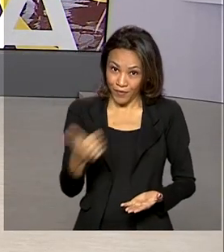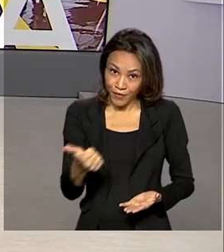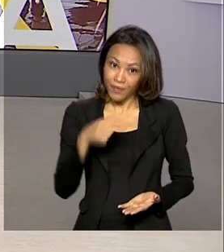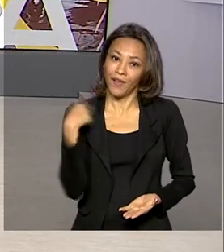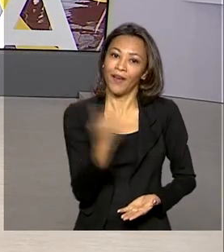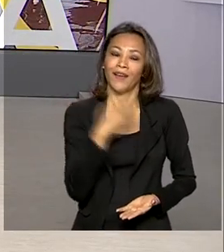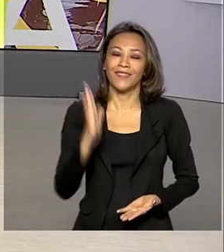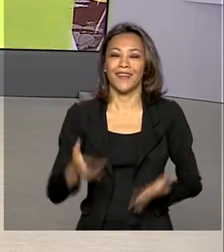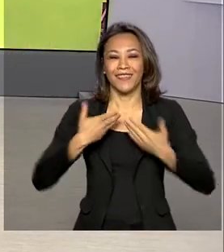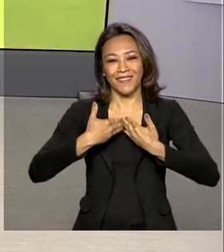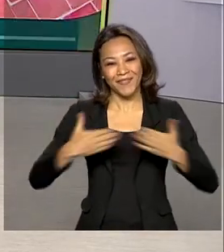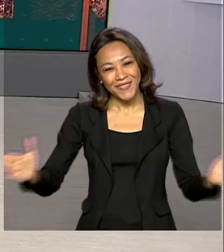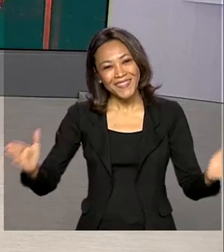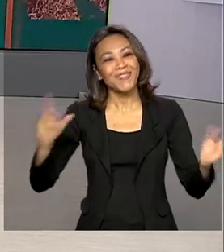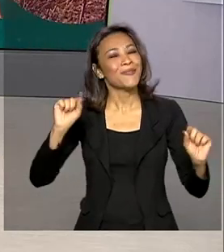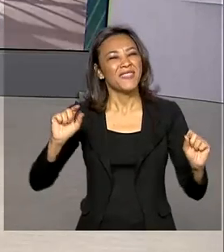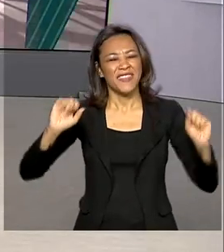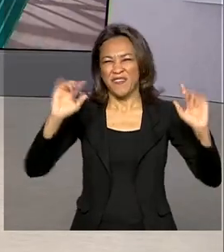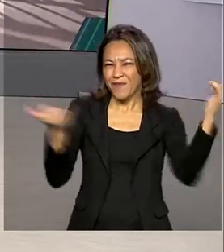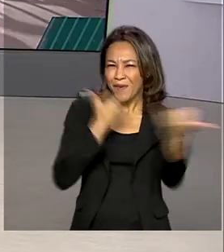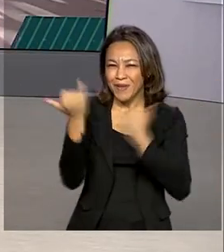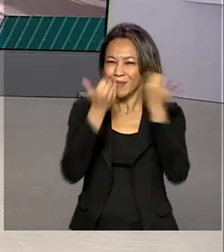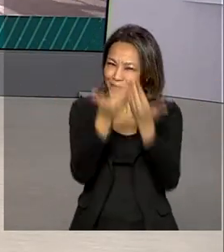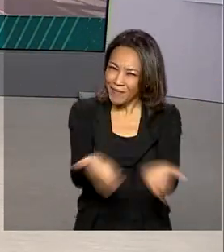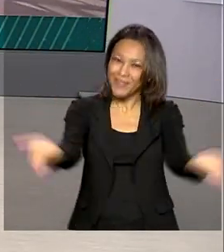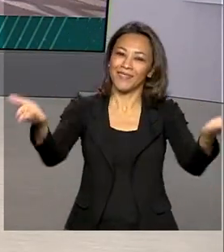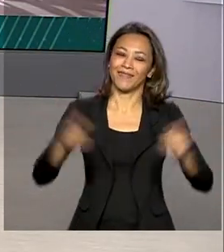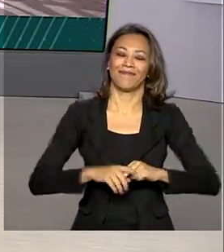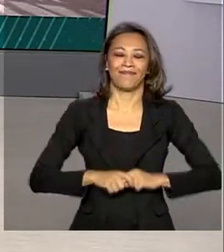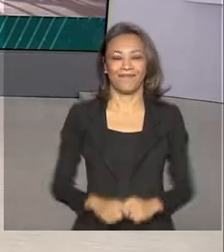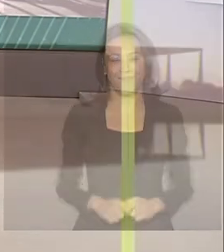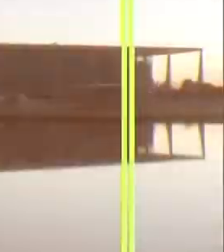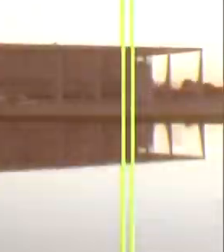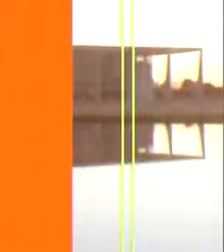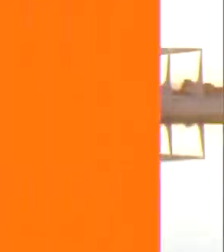o Brasil em Dia está no ar cheio de notícias para você, cidadão.